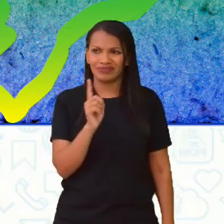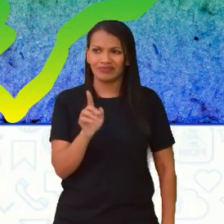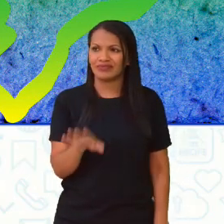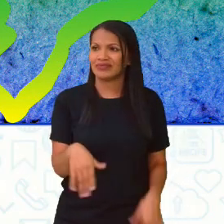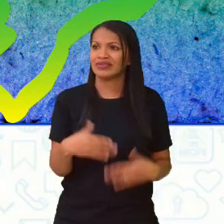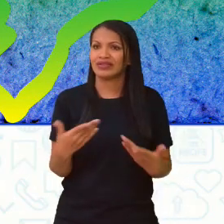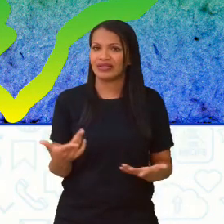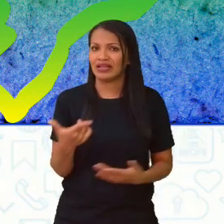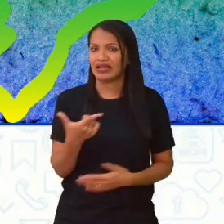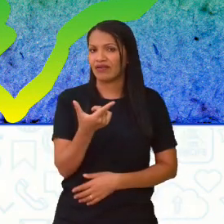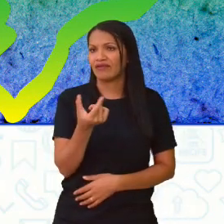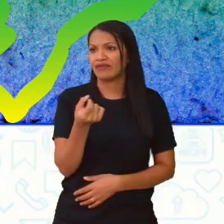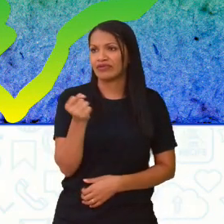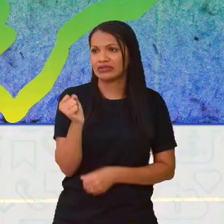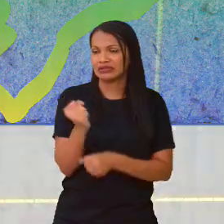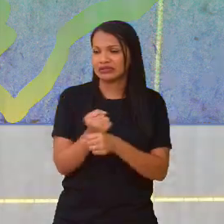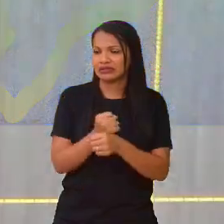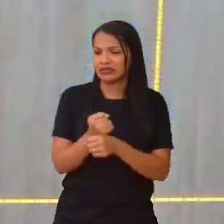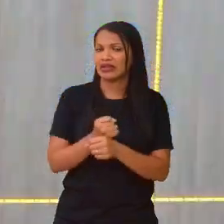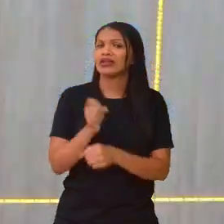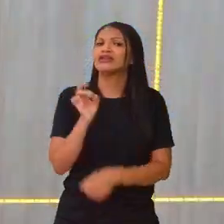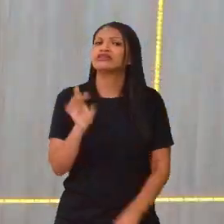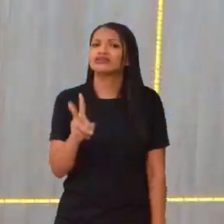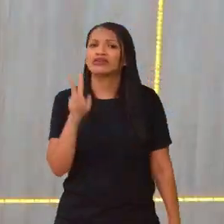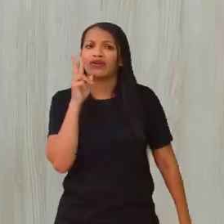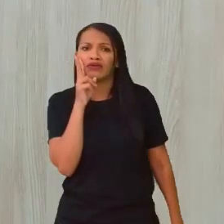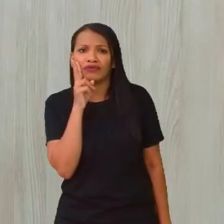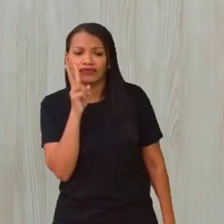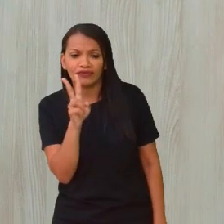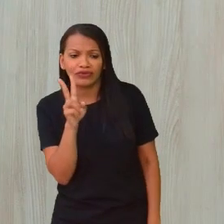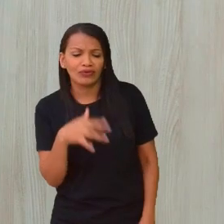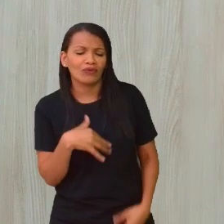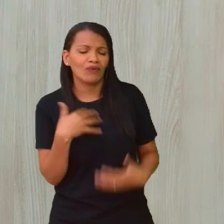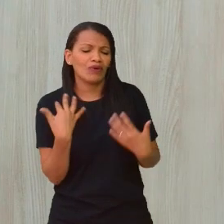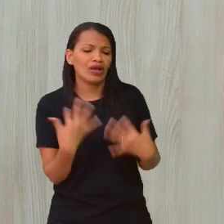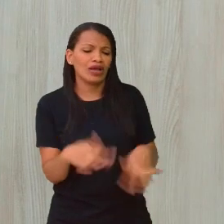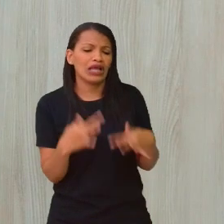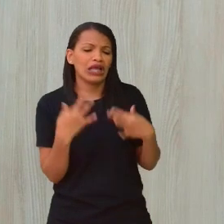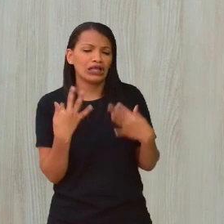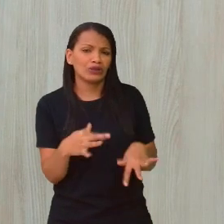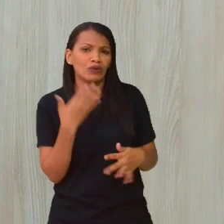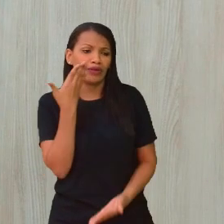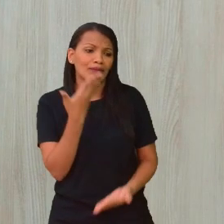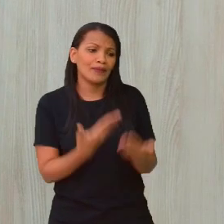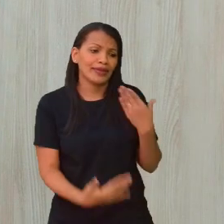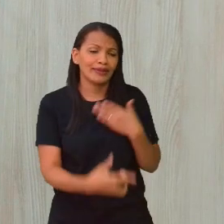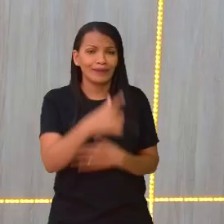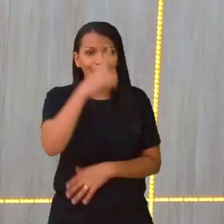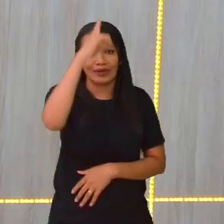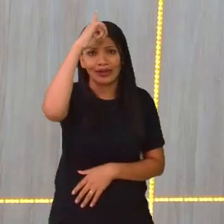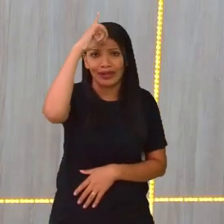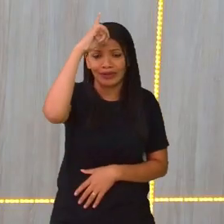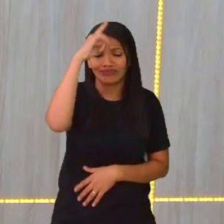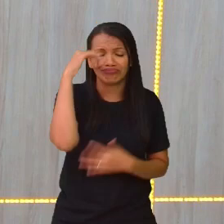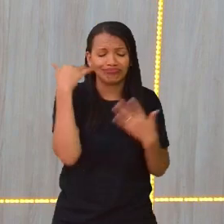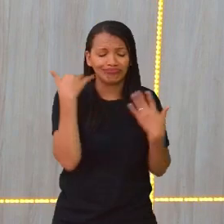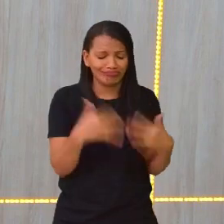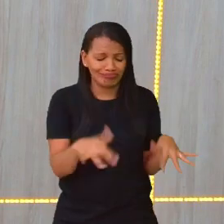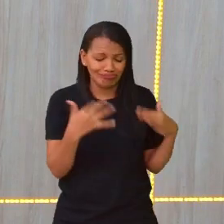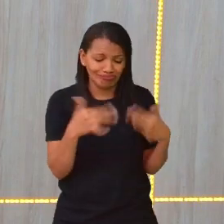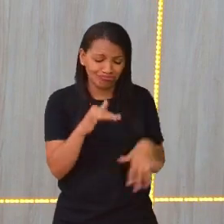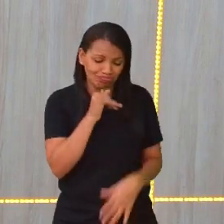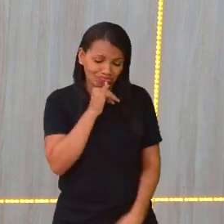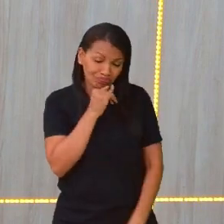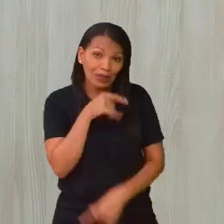então, há 20 anos atrás. Só viu a dor de perder para a Alemanha. É, só viu a dor, né? Doloroso demais.